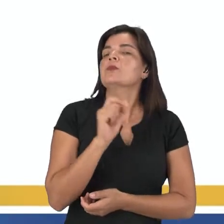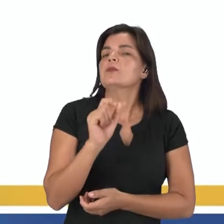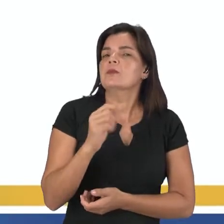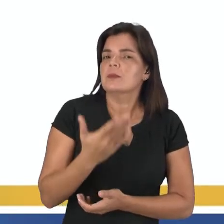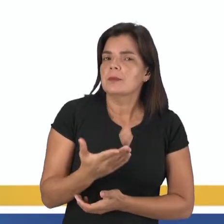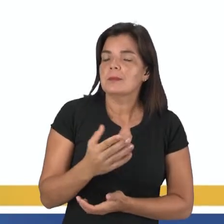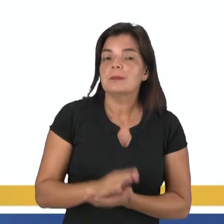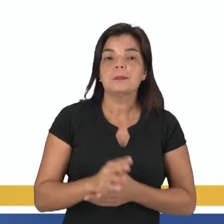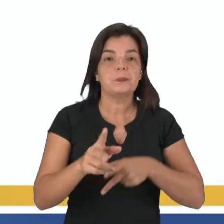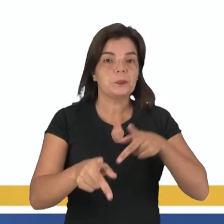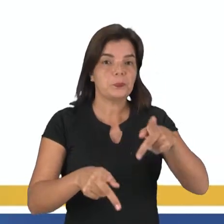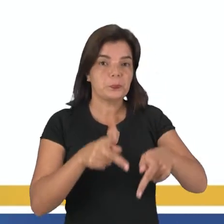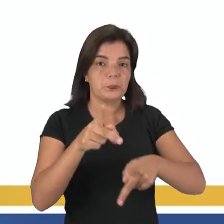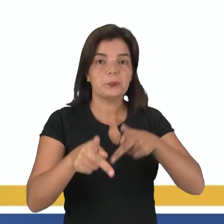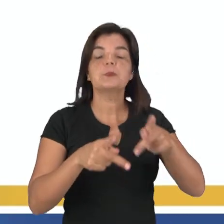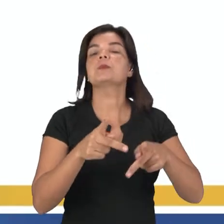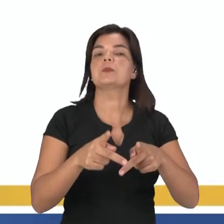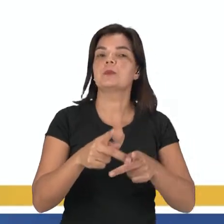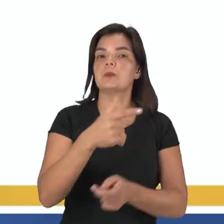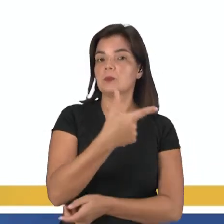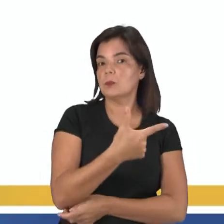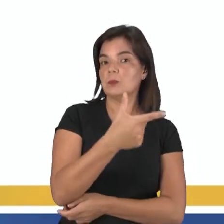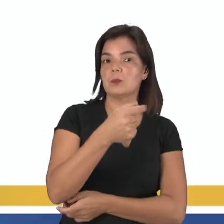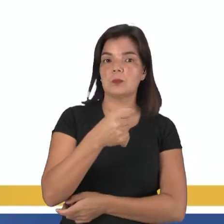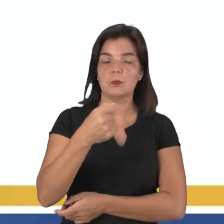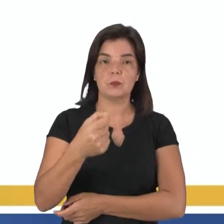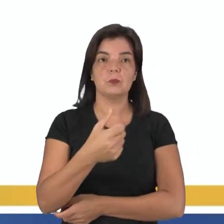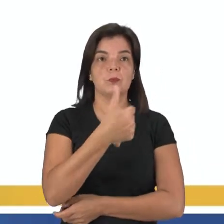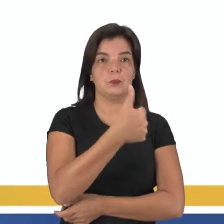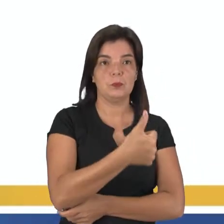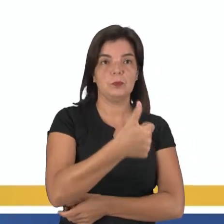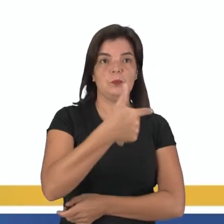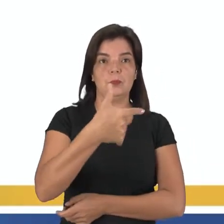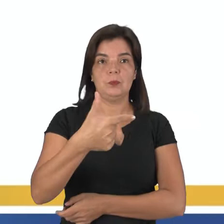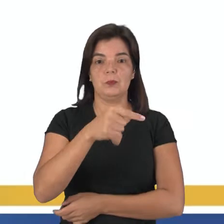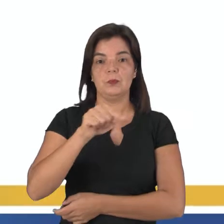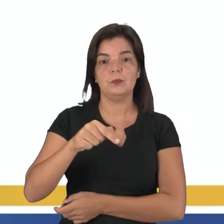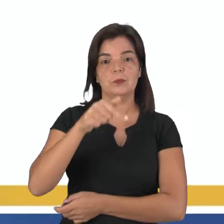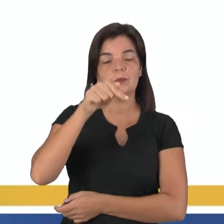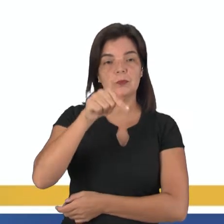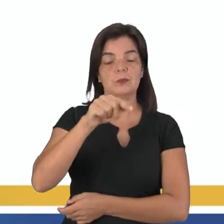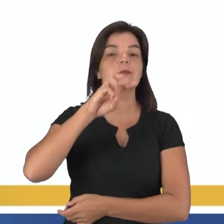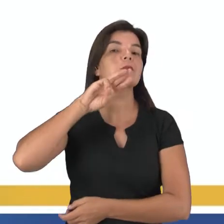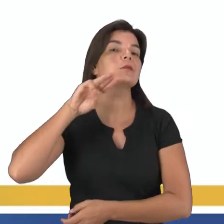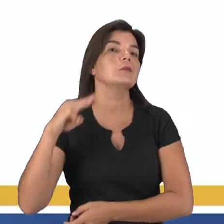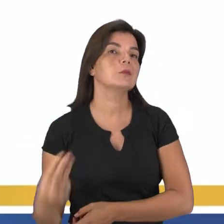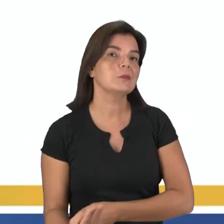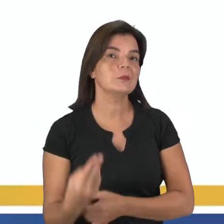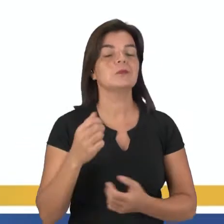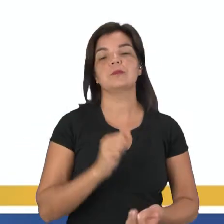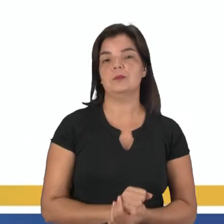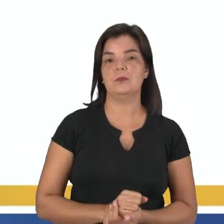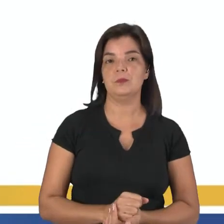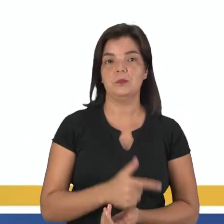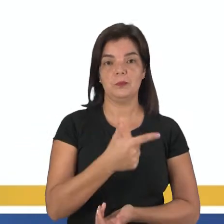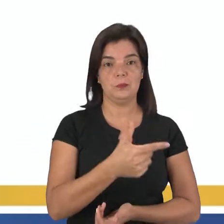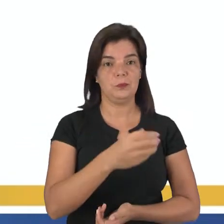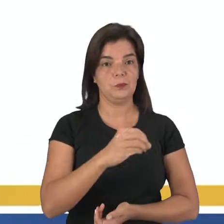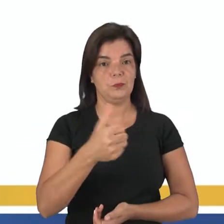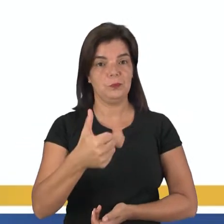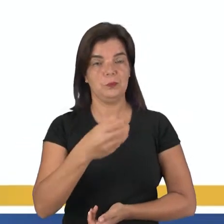quanto a população nos anos 2000, era 122,7 milhões. Em